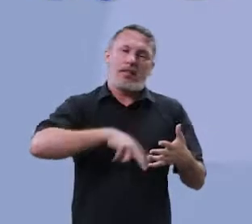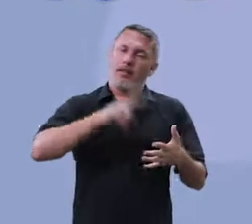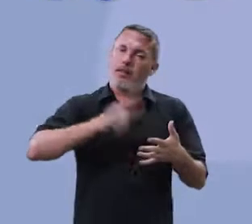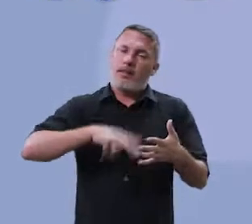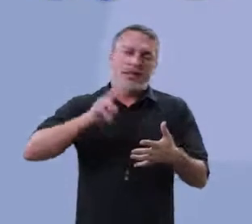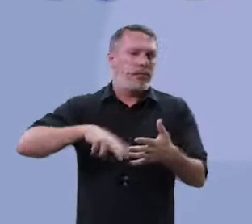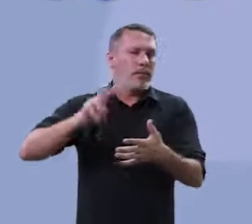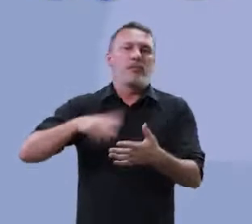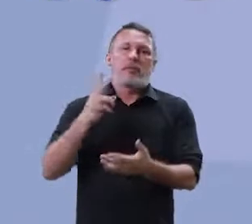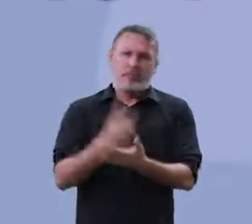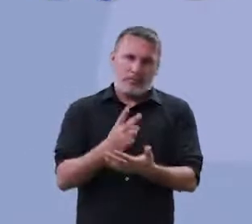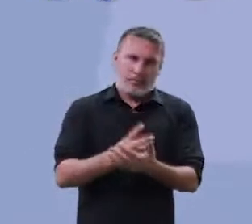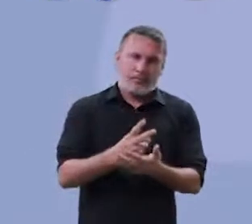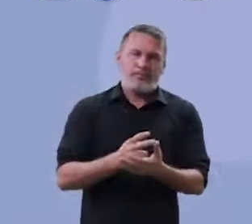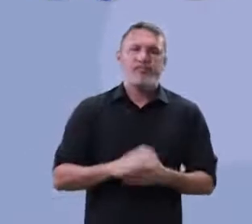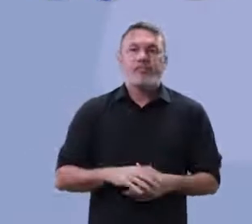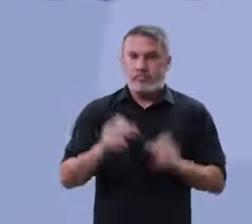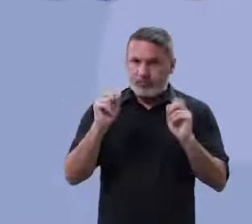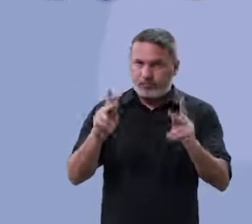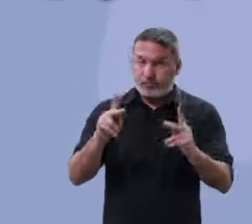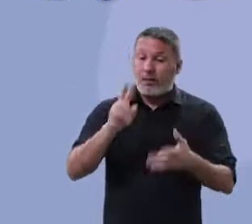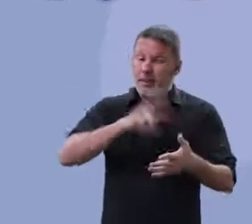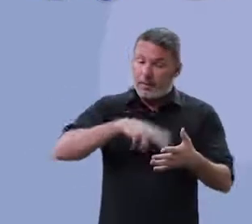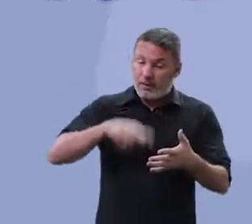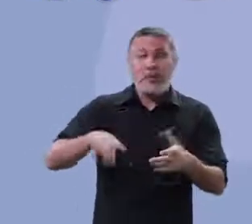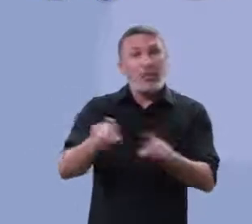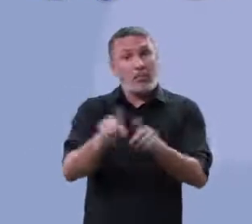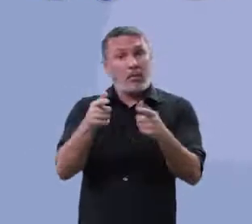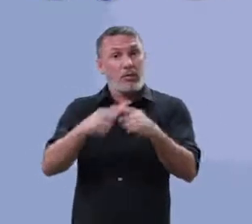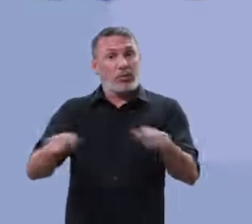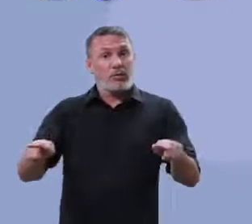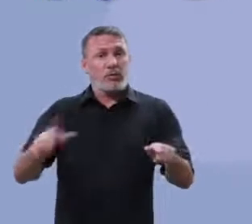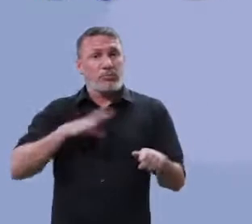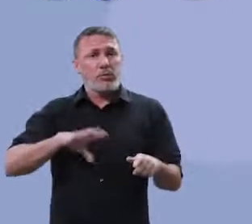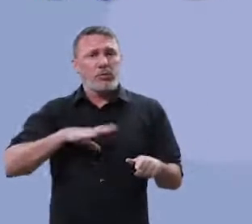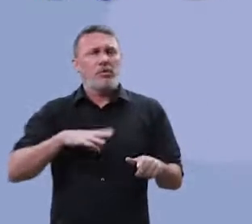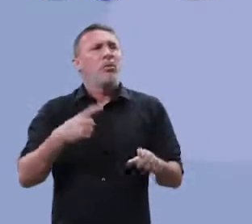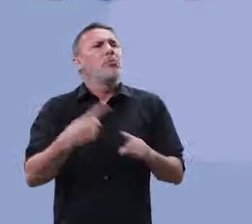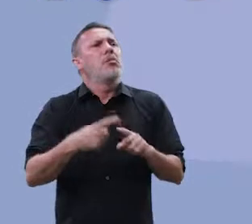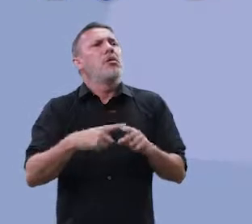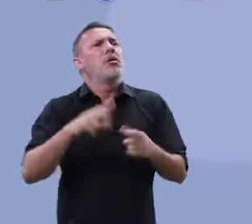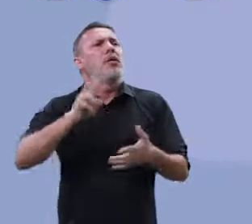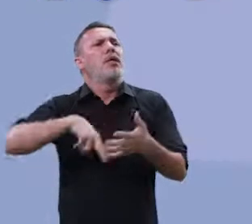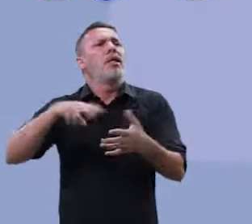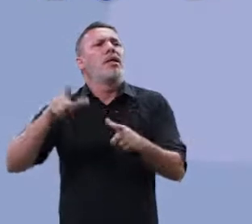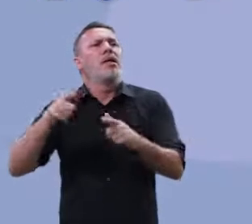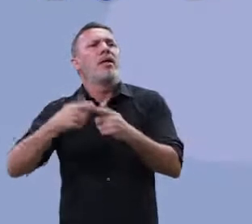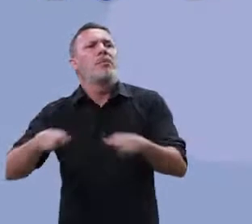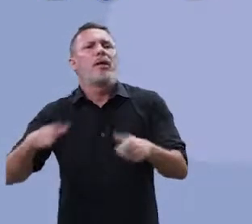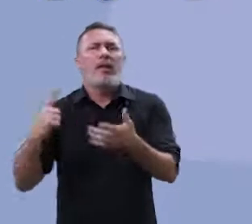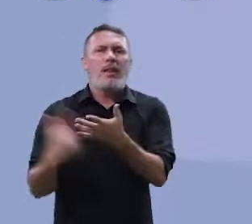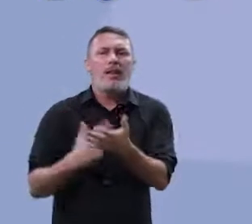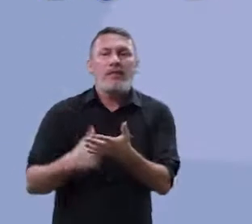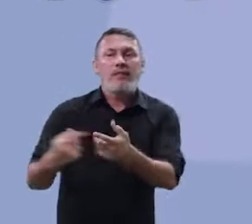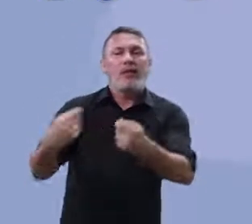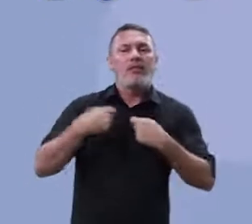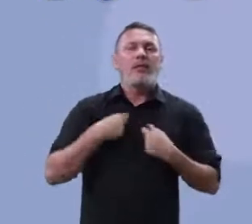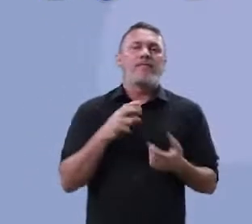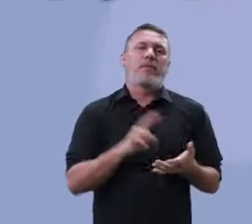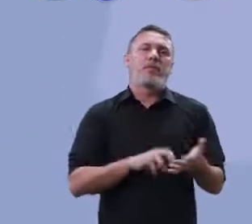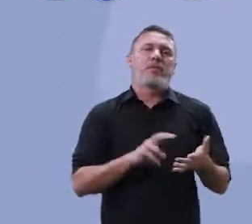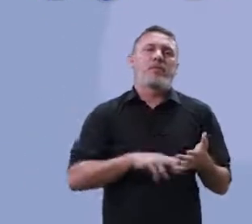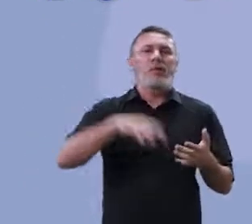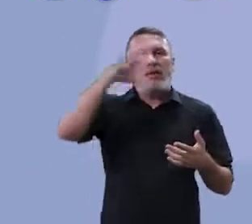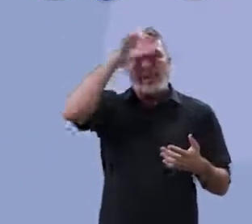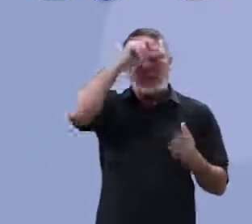ler, ler e ler. Ok? Ler também gramática. Por que ler livros de gramática? Vai melhorar